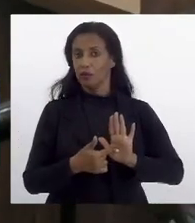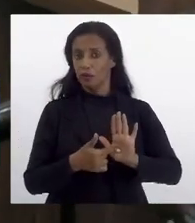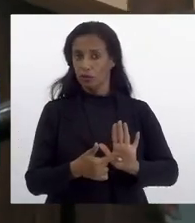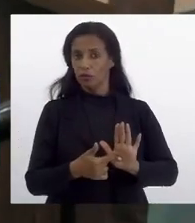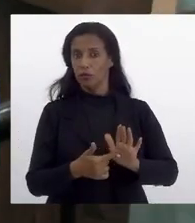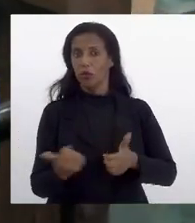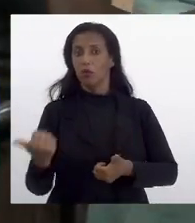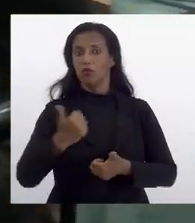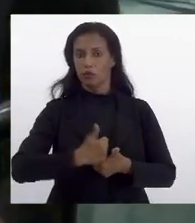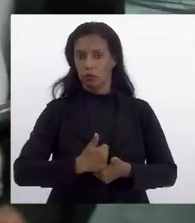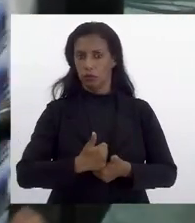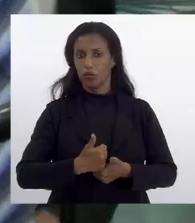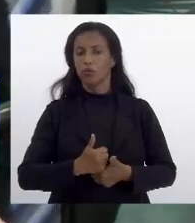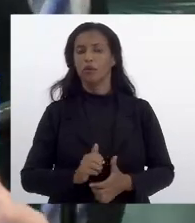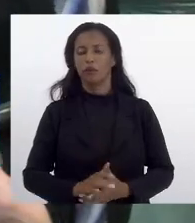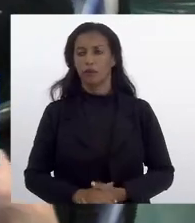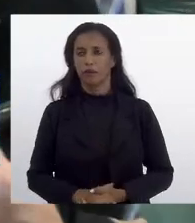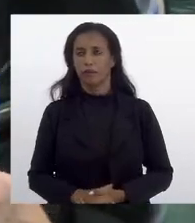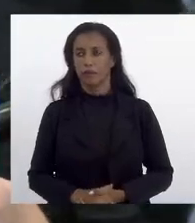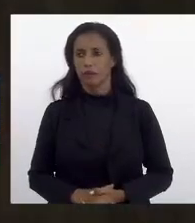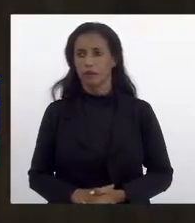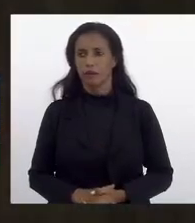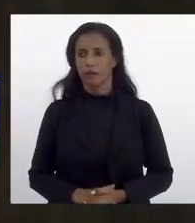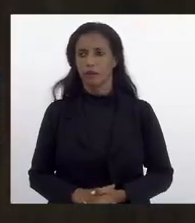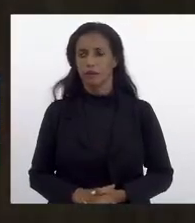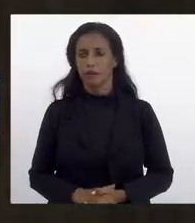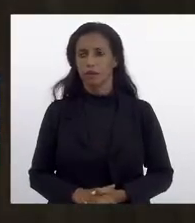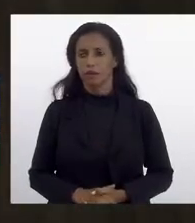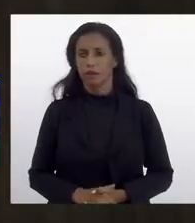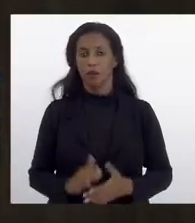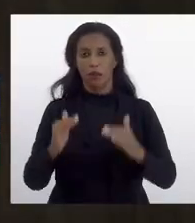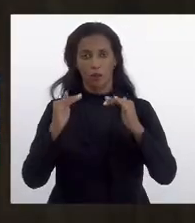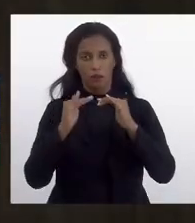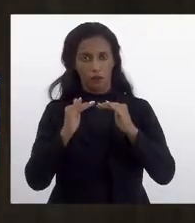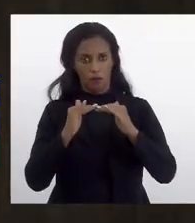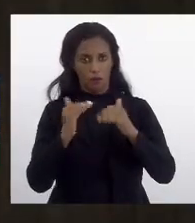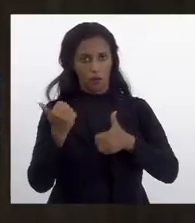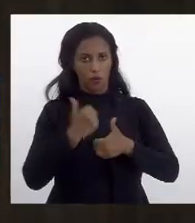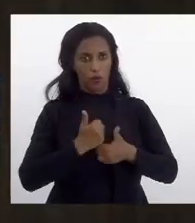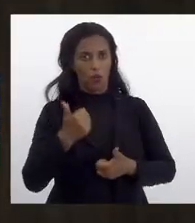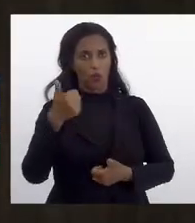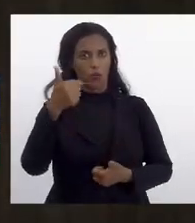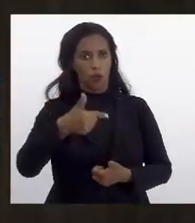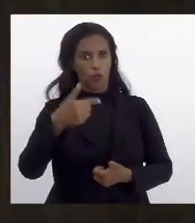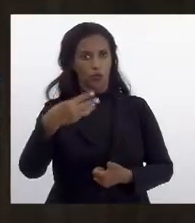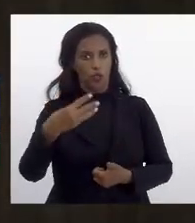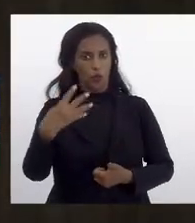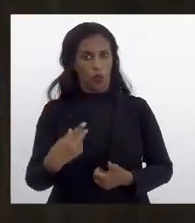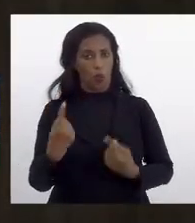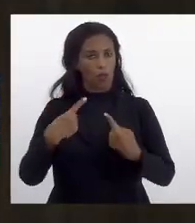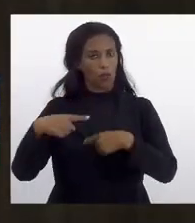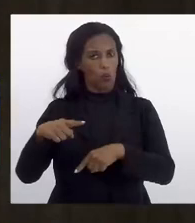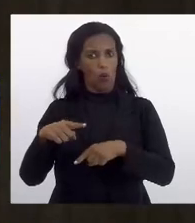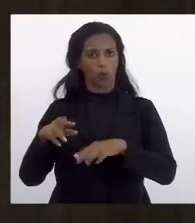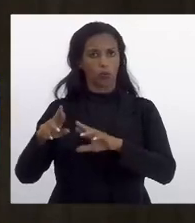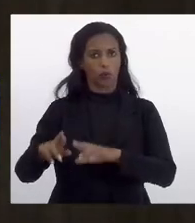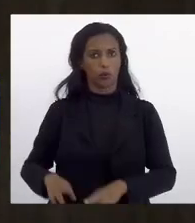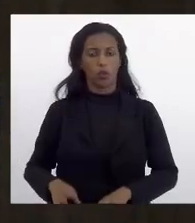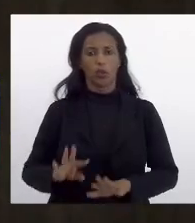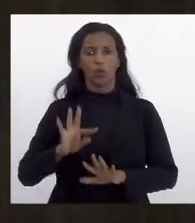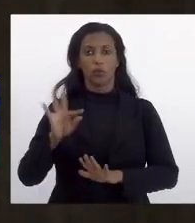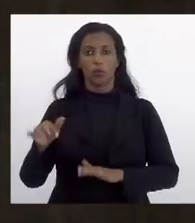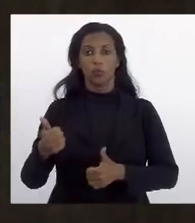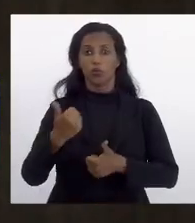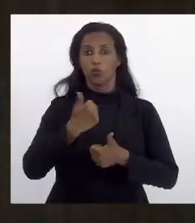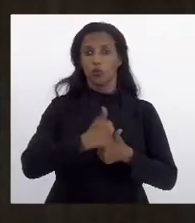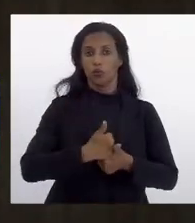o substitutivo. Então, eu... É favorável com sub-emendas emendas 2, 3 e 4 contra as demais concluindo para o substitutivo